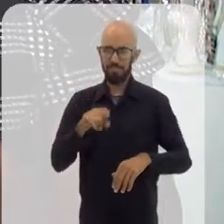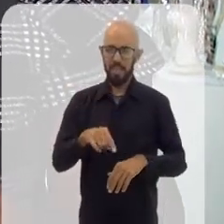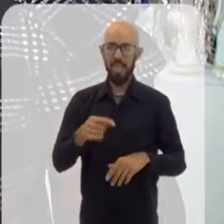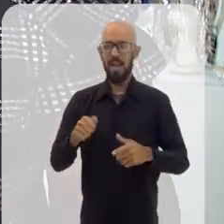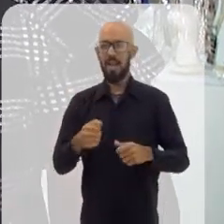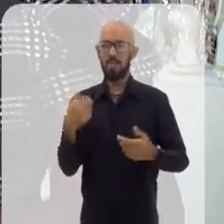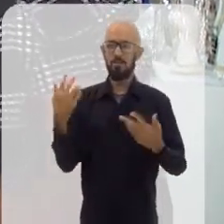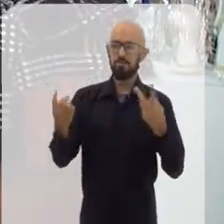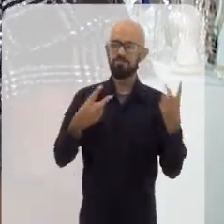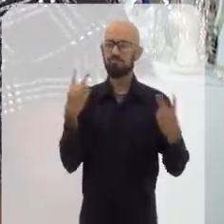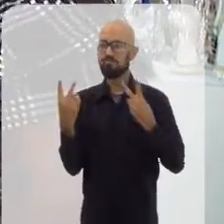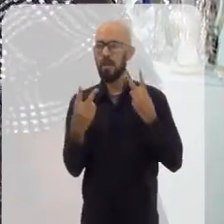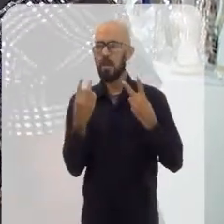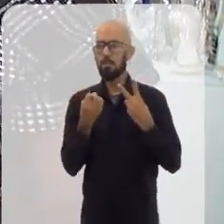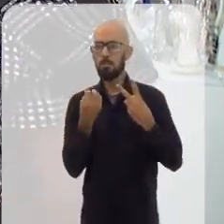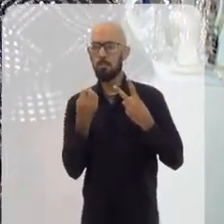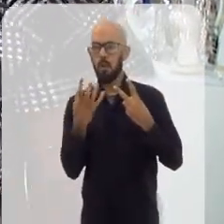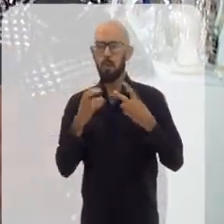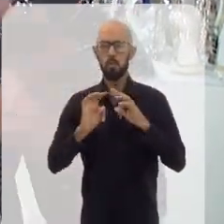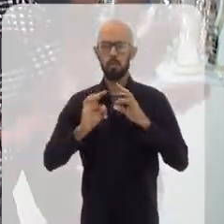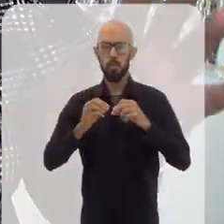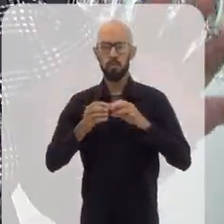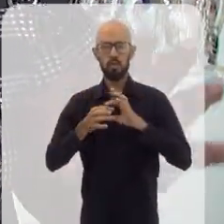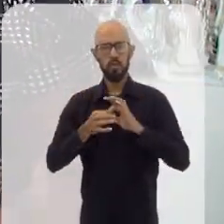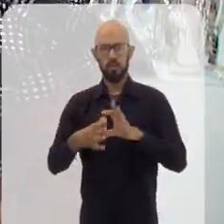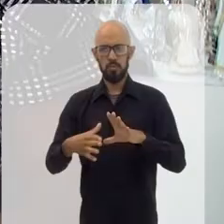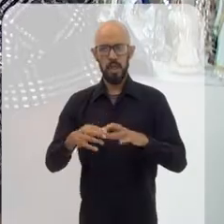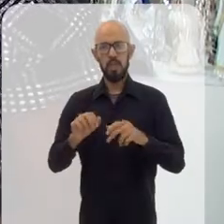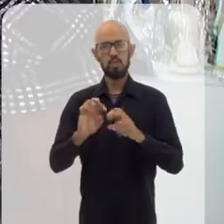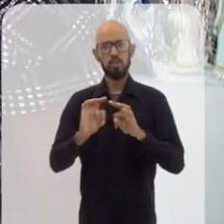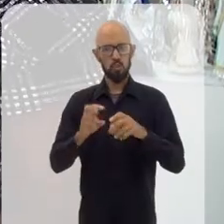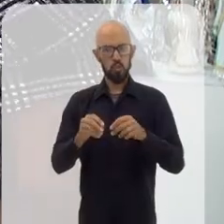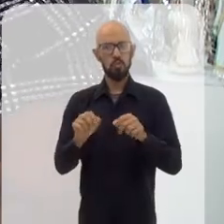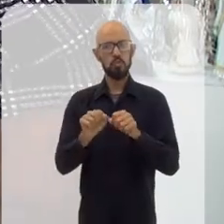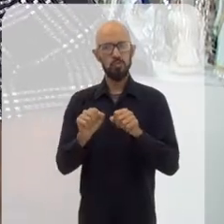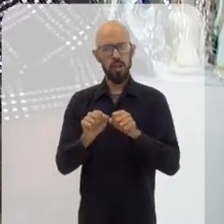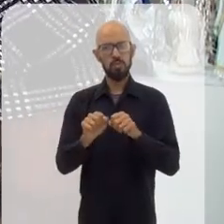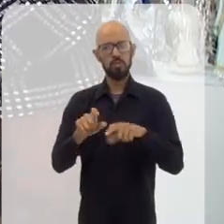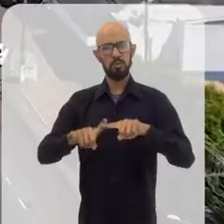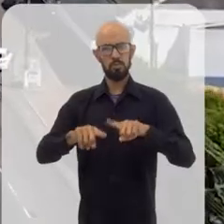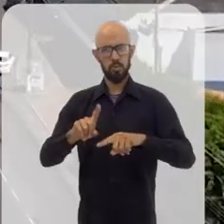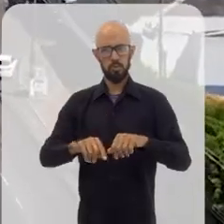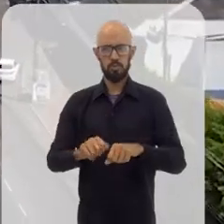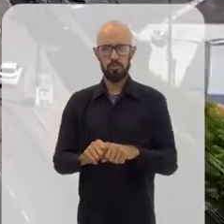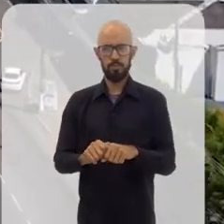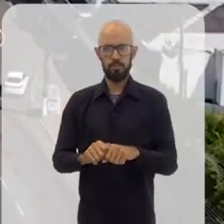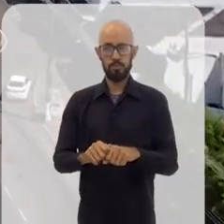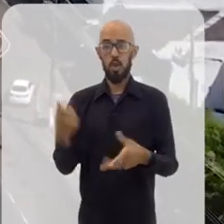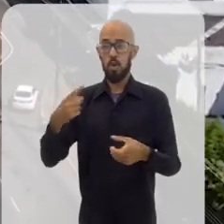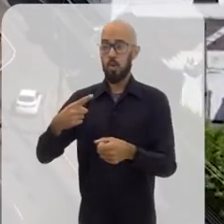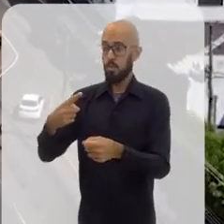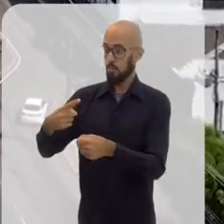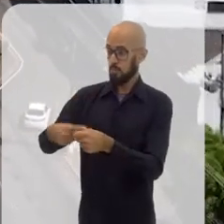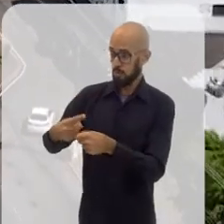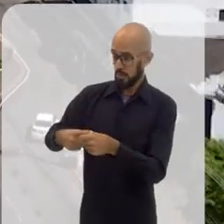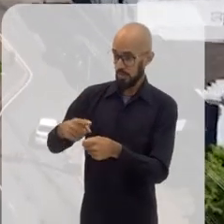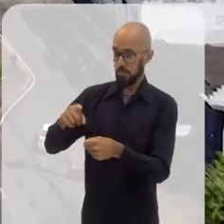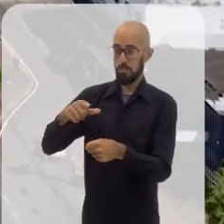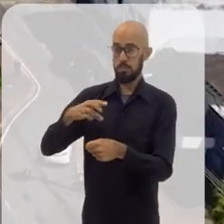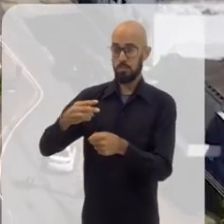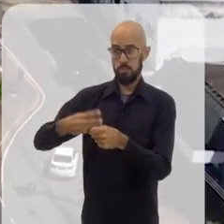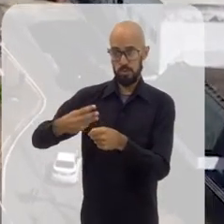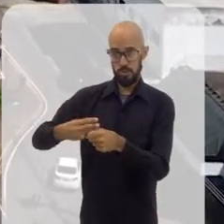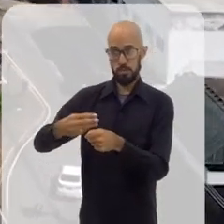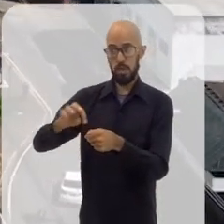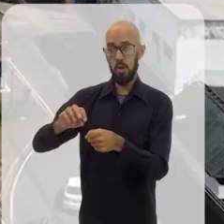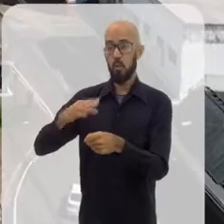arejado, todo mundo fica à vontade, todo mundo faz suas coisas, suas peças. O município é conhecido em todo o estado